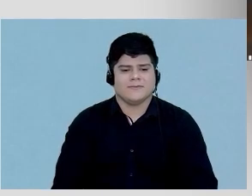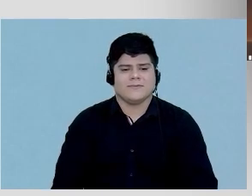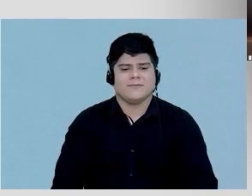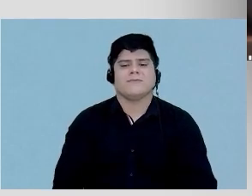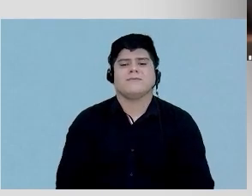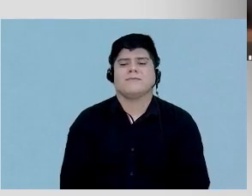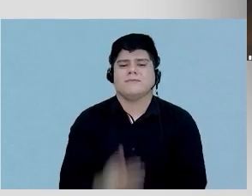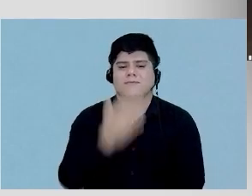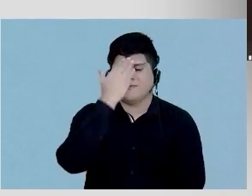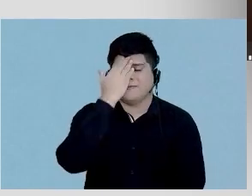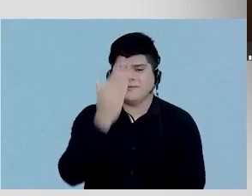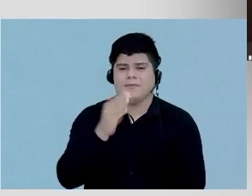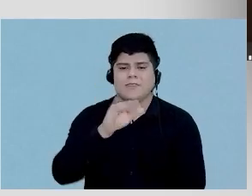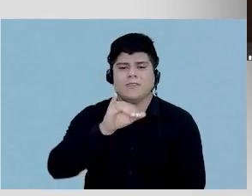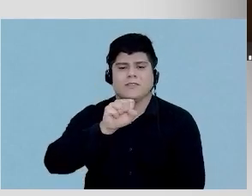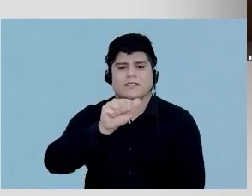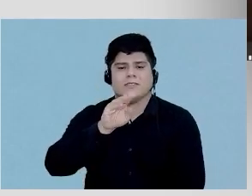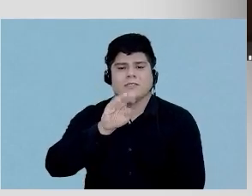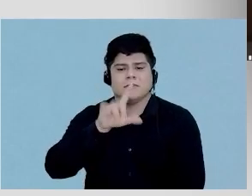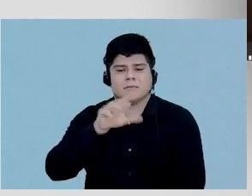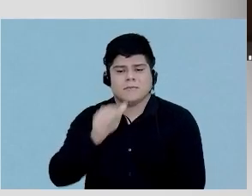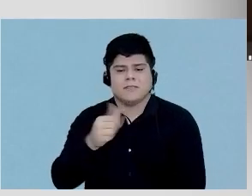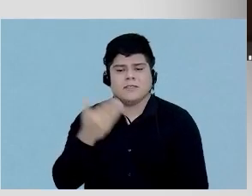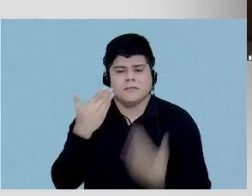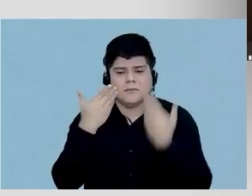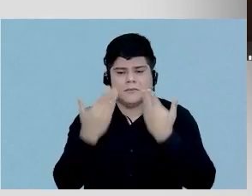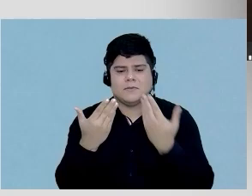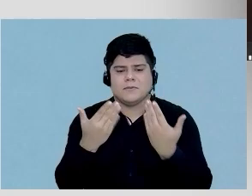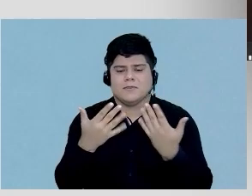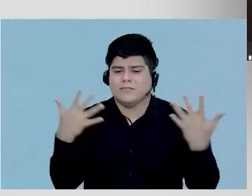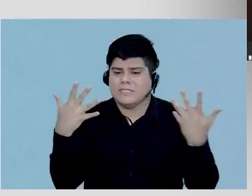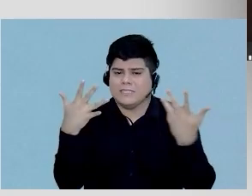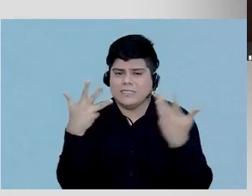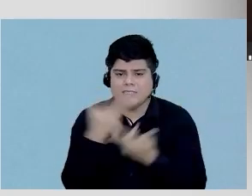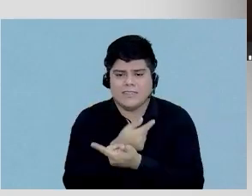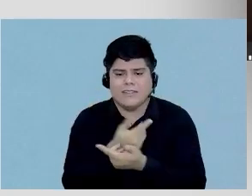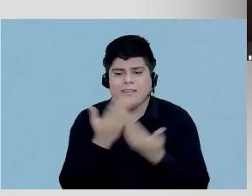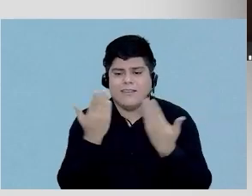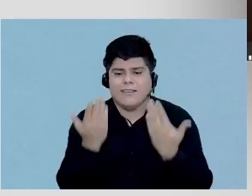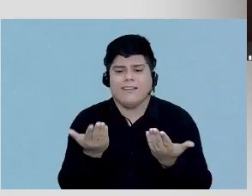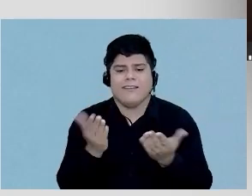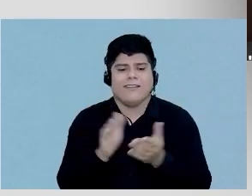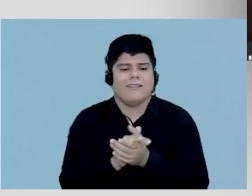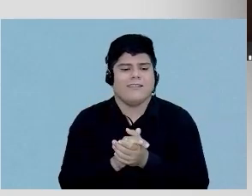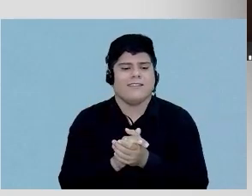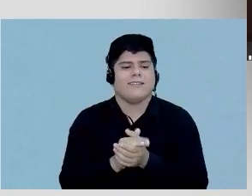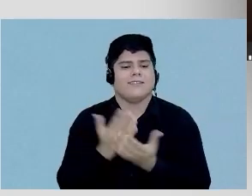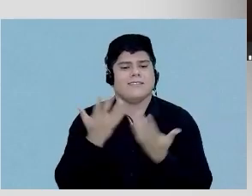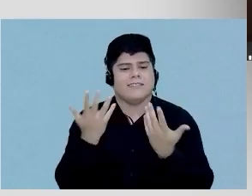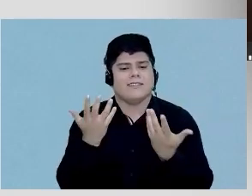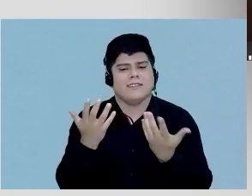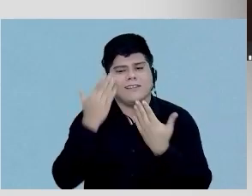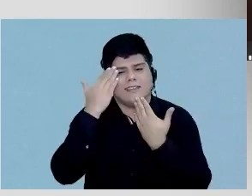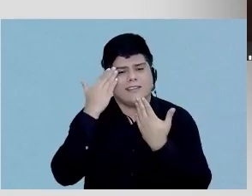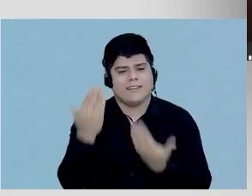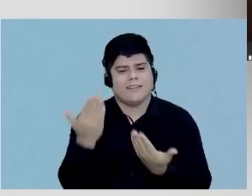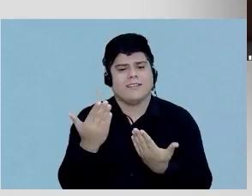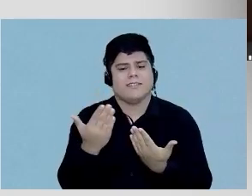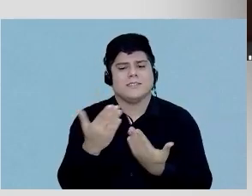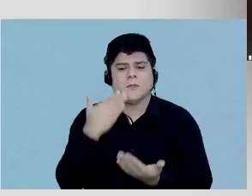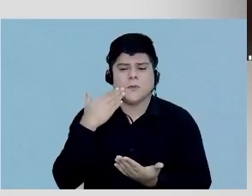obrigado Isabela pela apresentação do caso o caso belíssimo gostaria de agradecer a